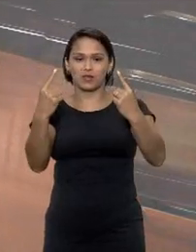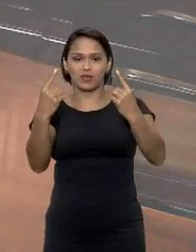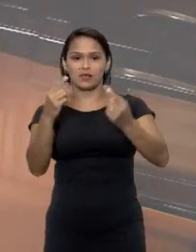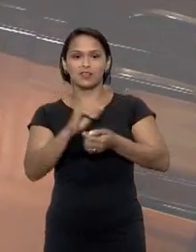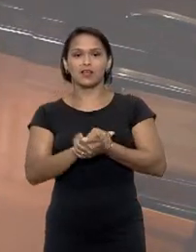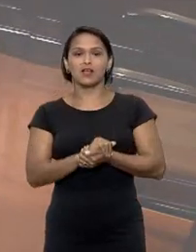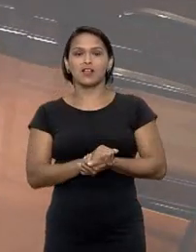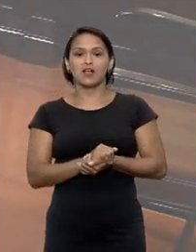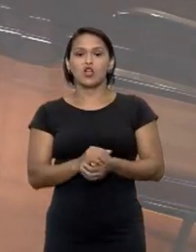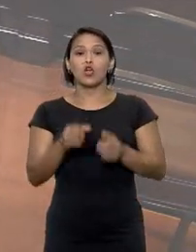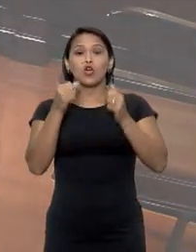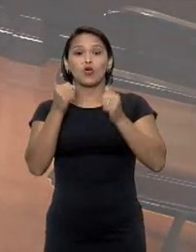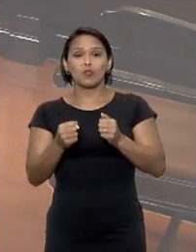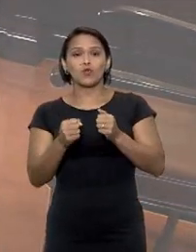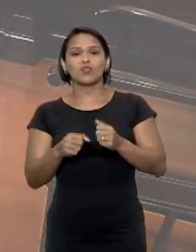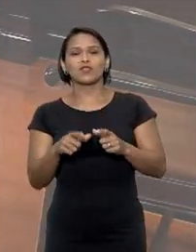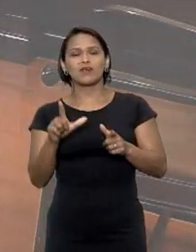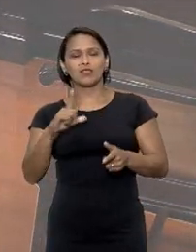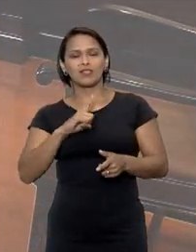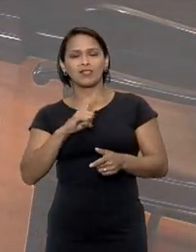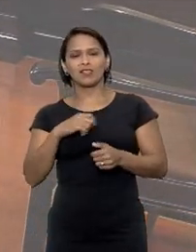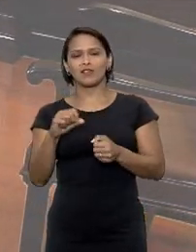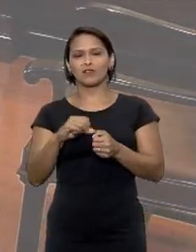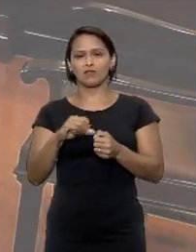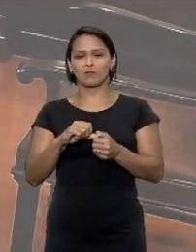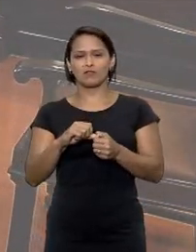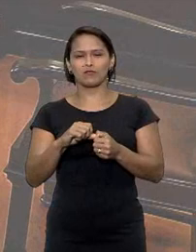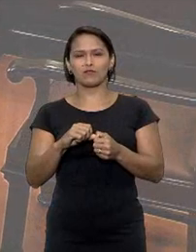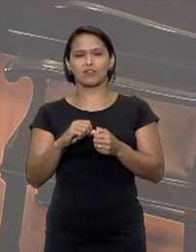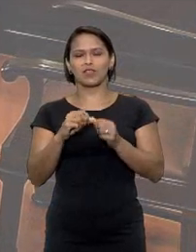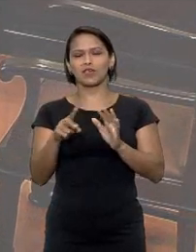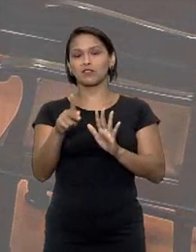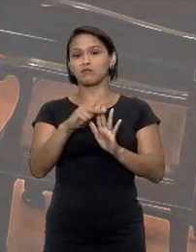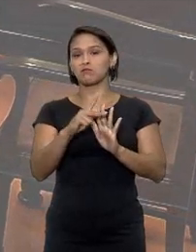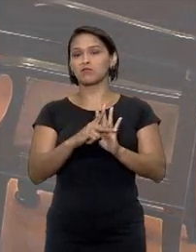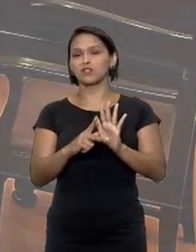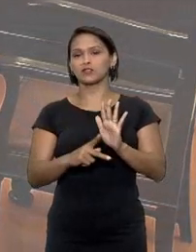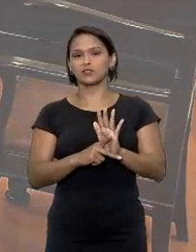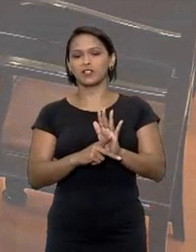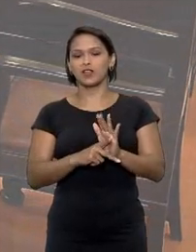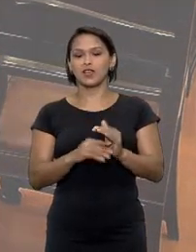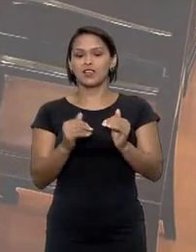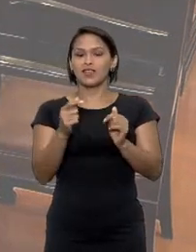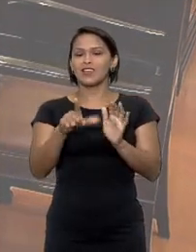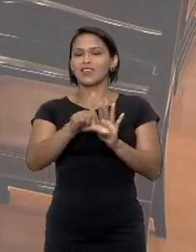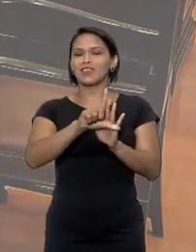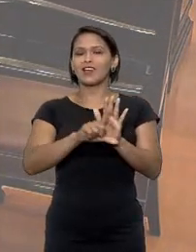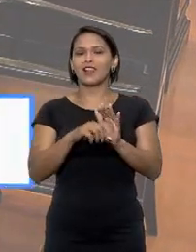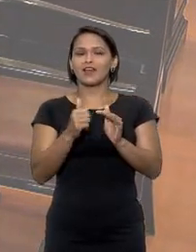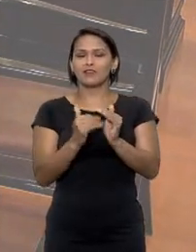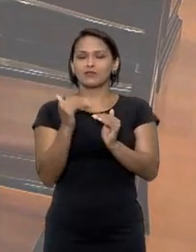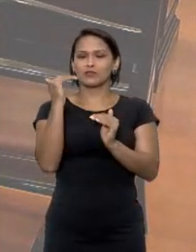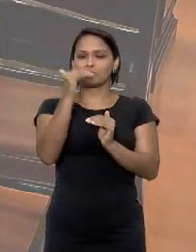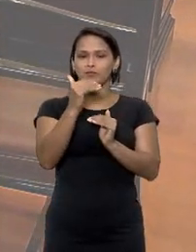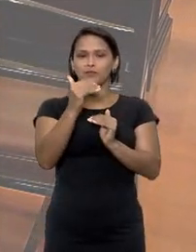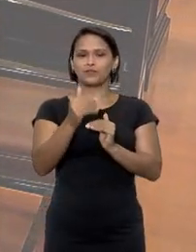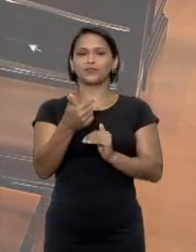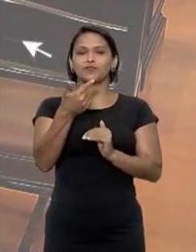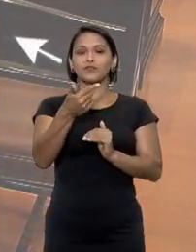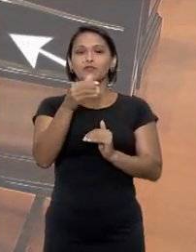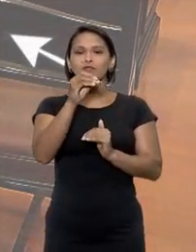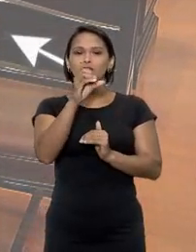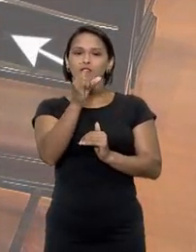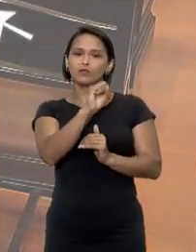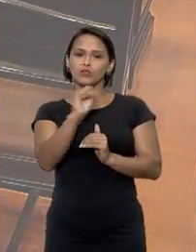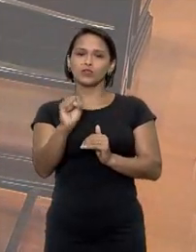judiciário tem atuado no sentido de punir esse tipo de crime e a legislação também tem avançado em 2018 a lei